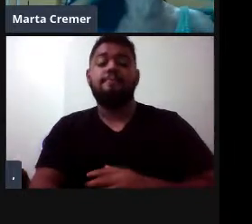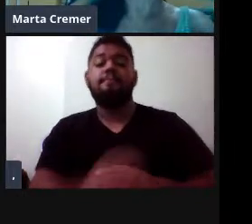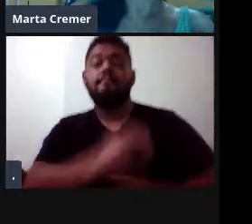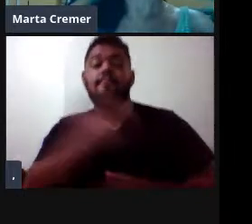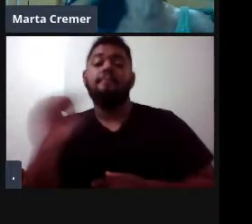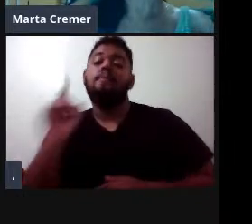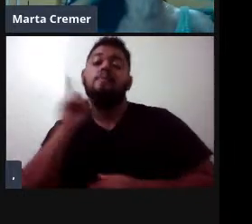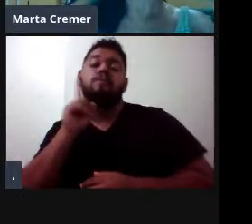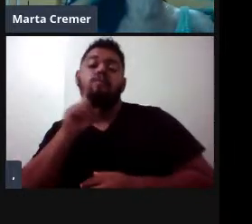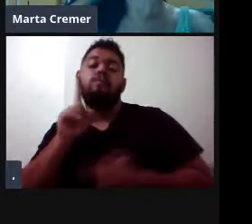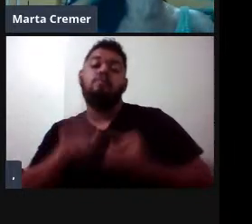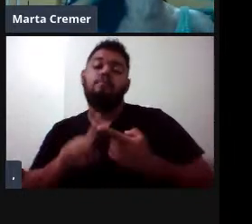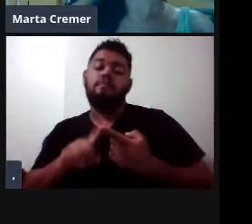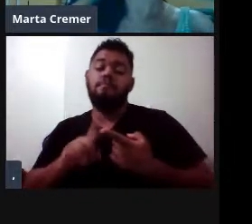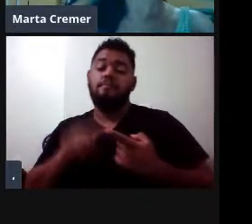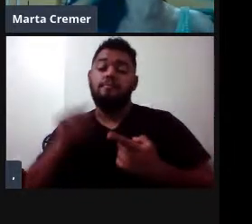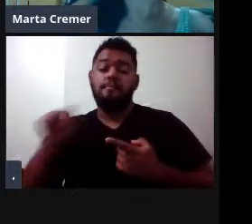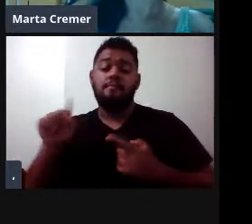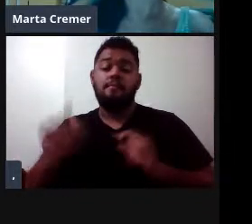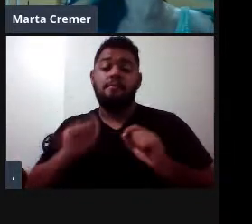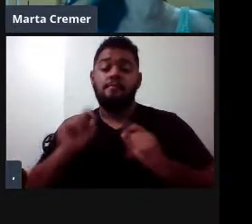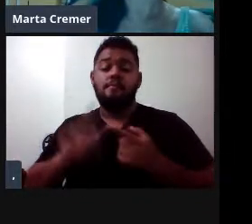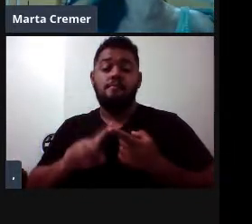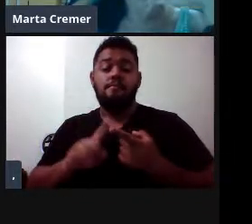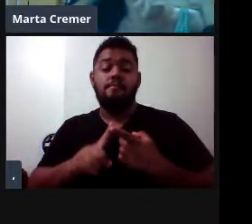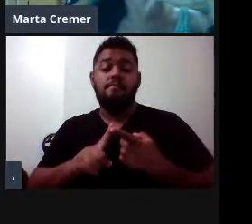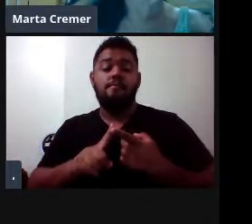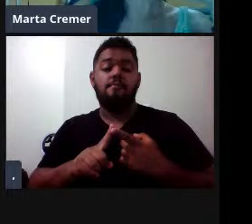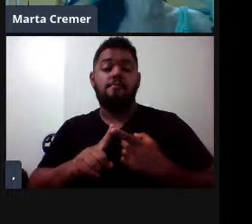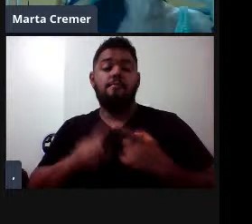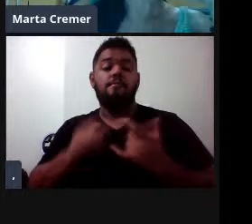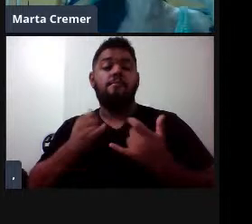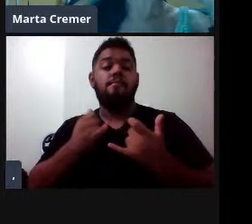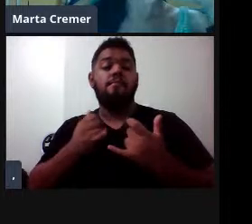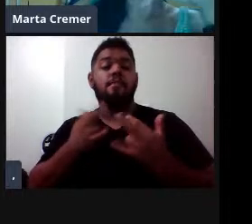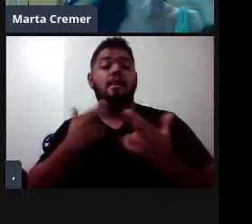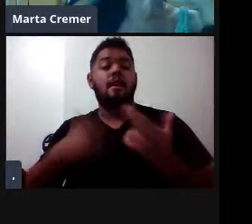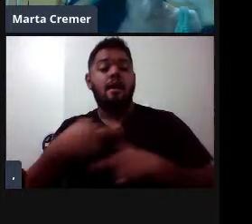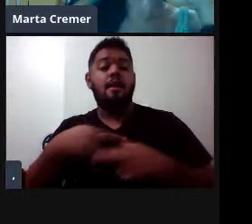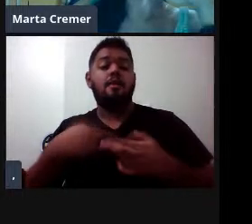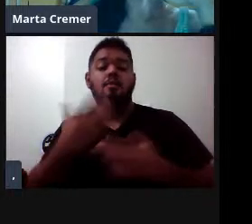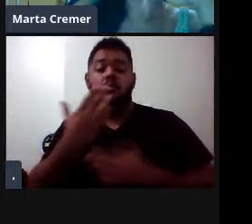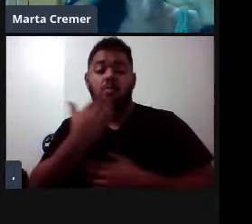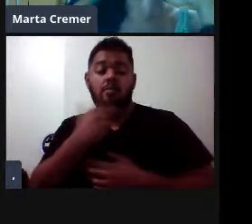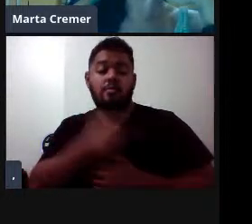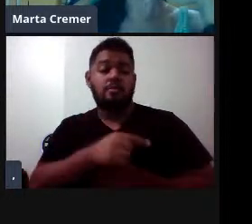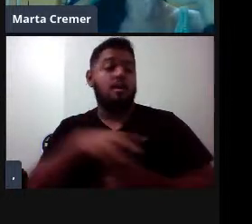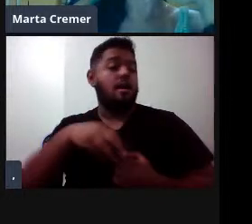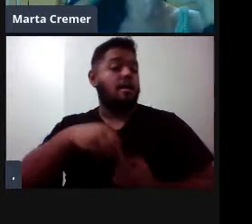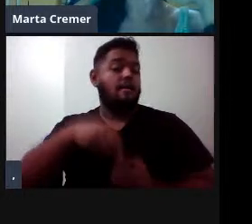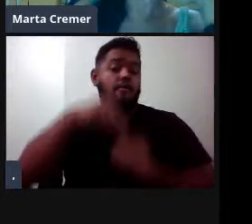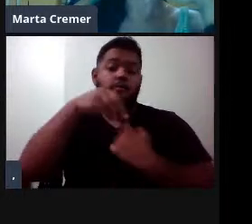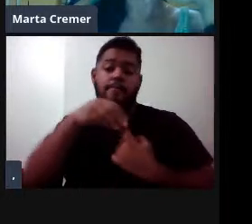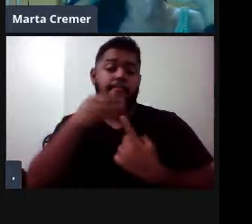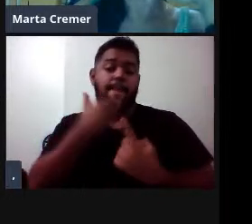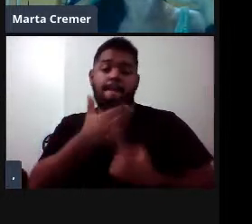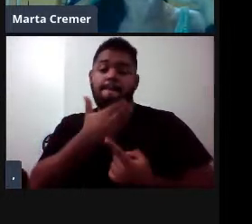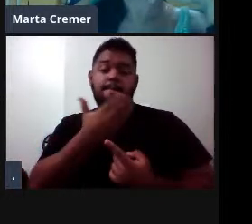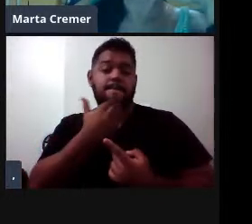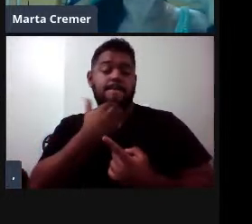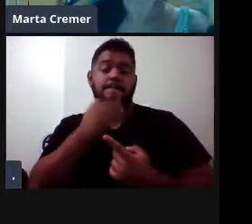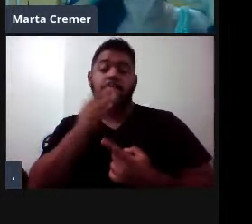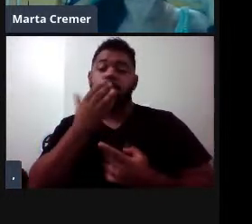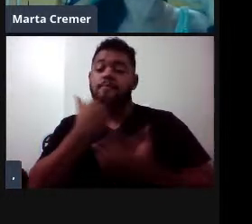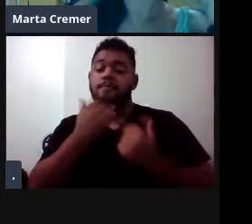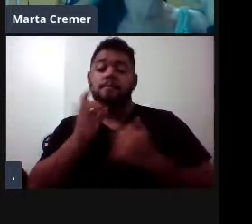e essa distribuição costeira está fortemente associada à alimentação dela, então ela é a única espécie de baleia que se alimenta